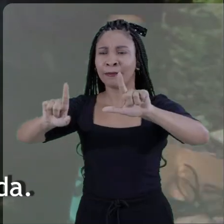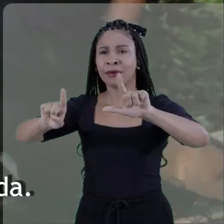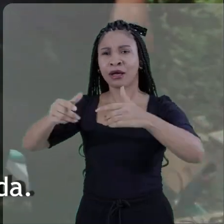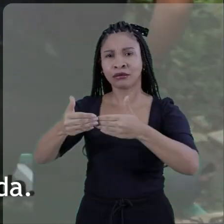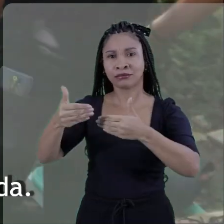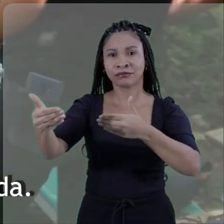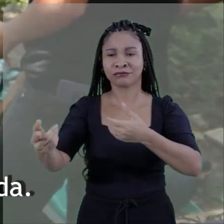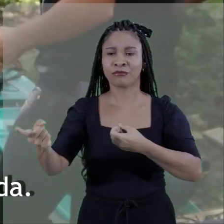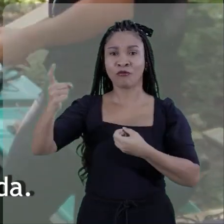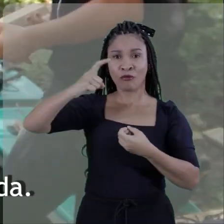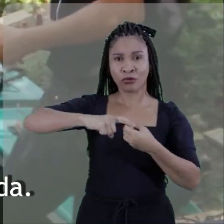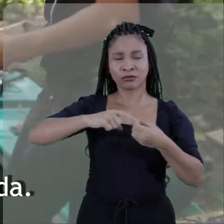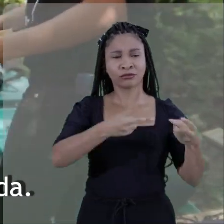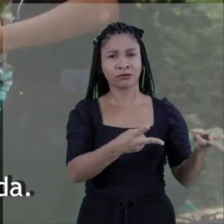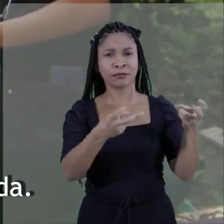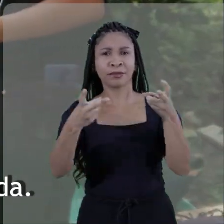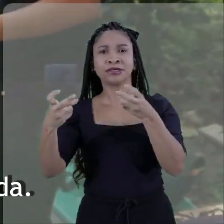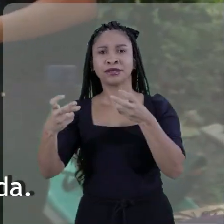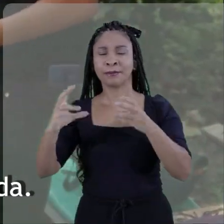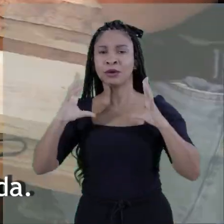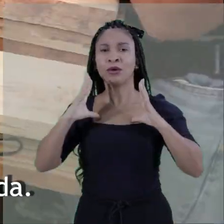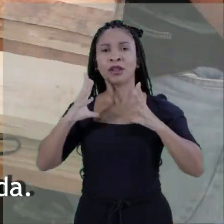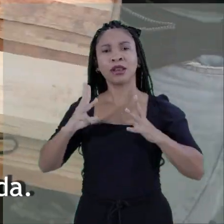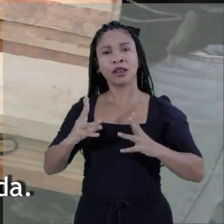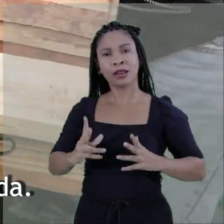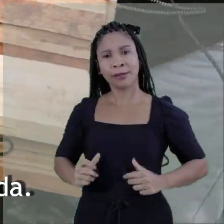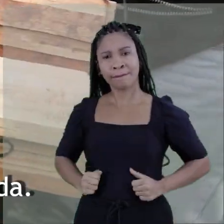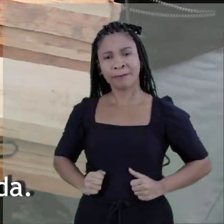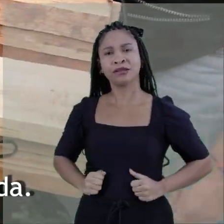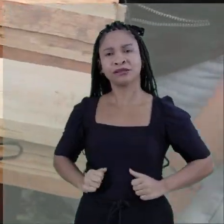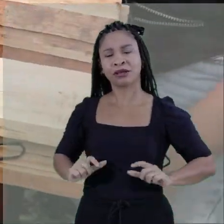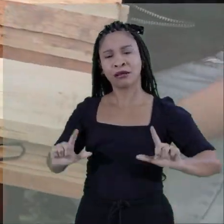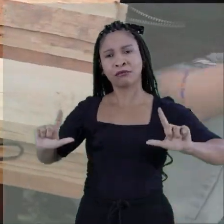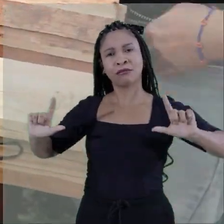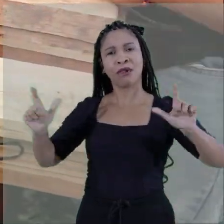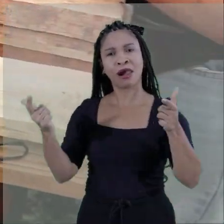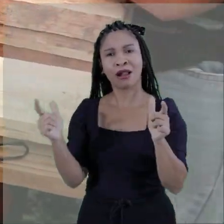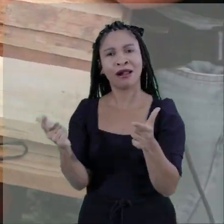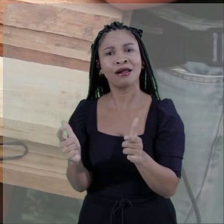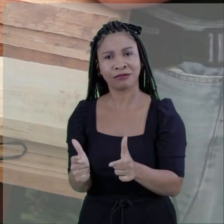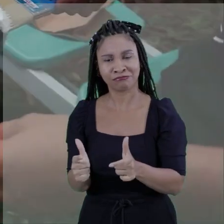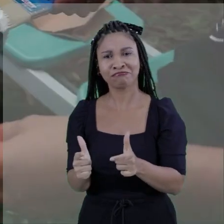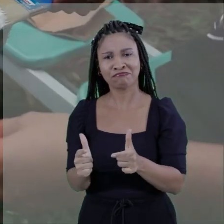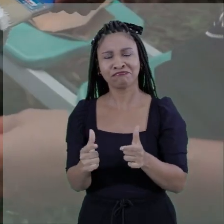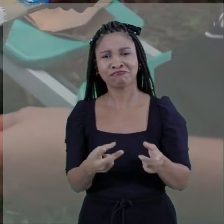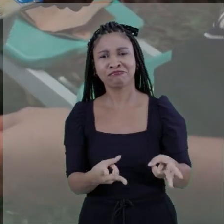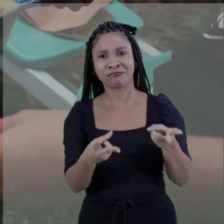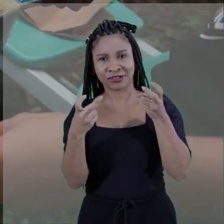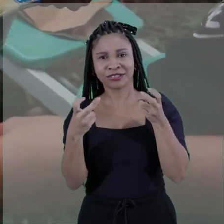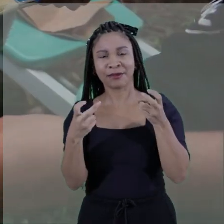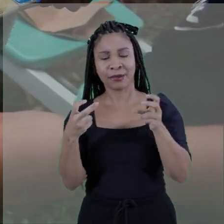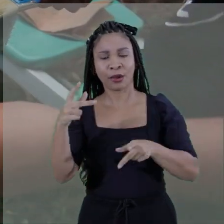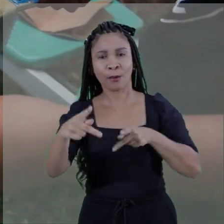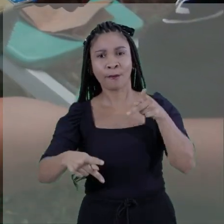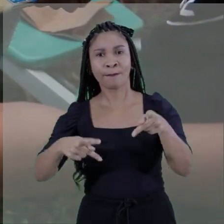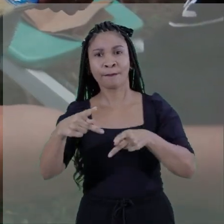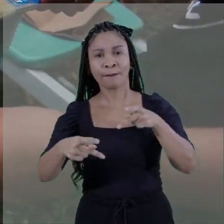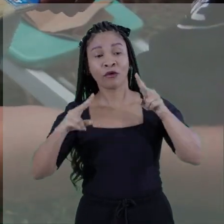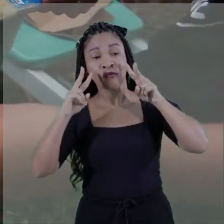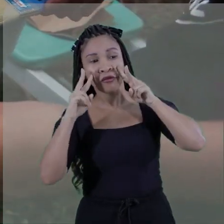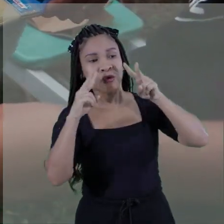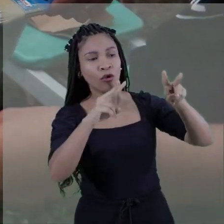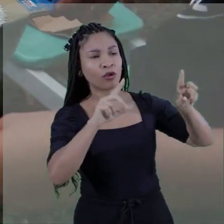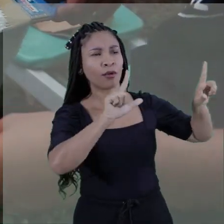percebeu que a limpeza foi realizada, não precisou retirar tanto lixo. A gente conseguiu